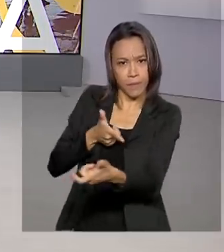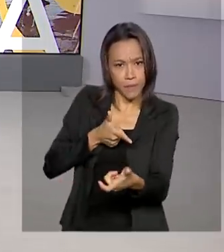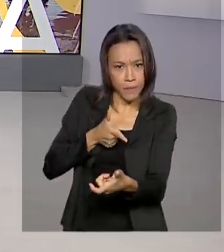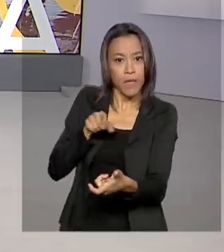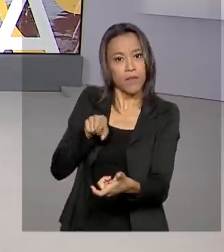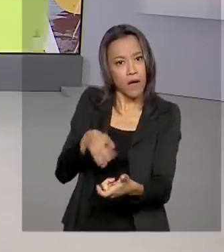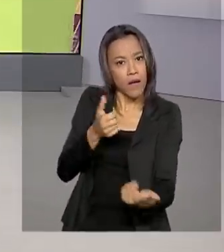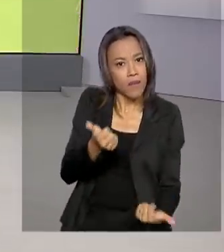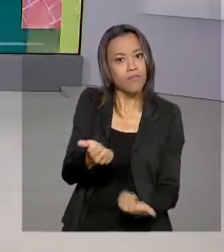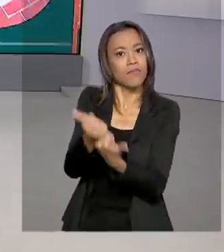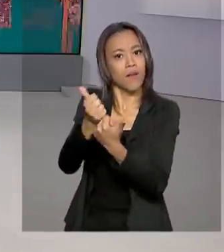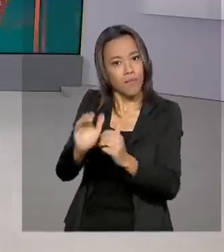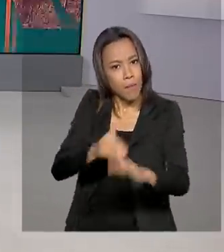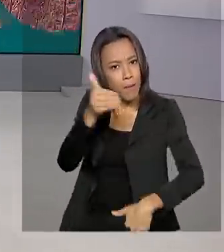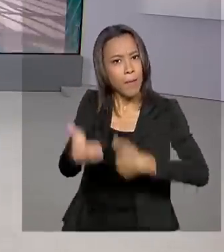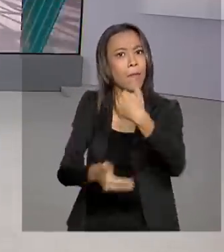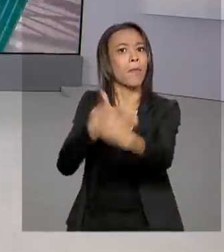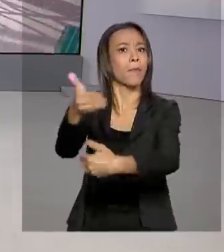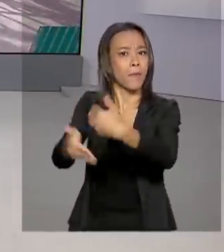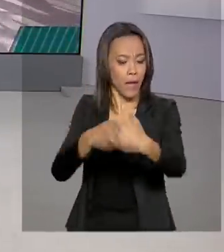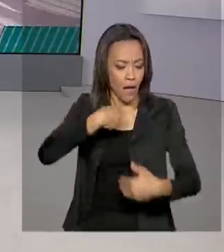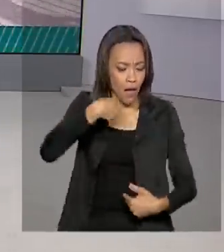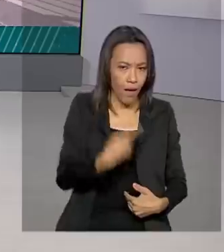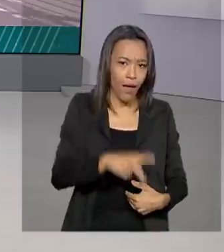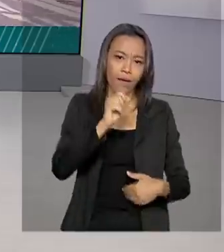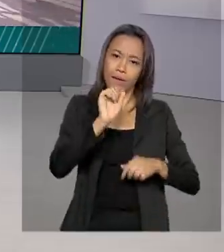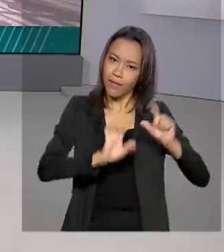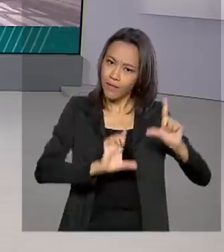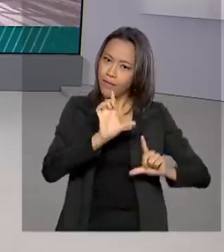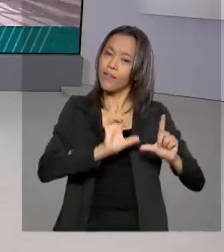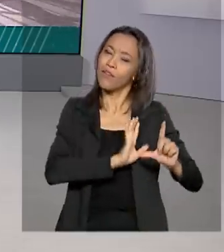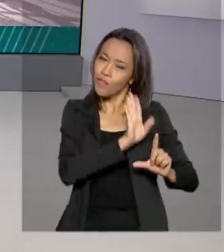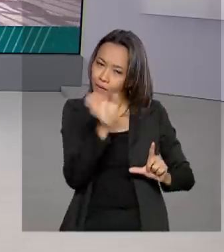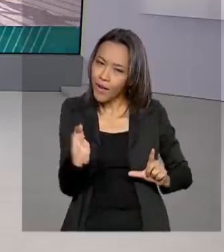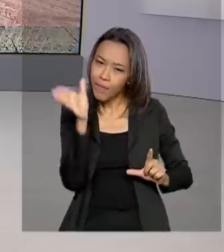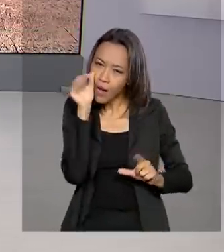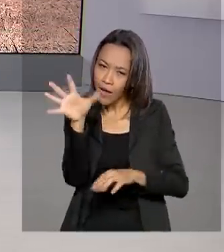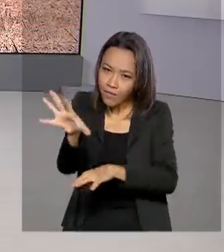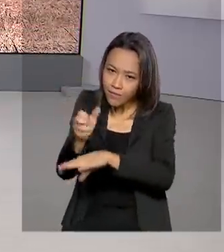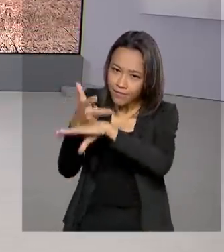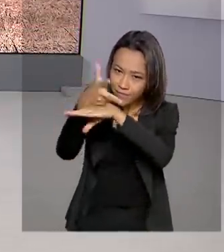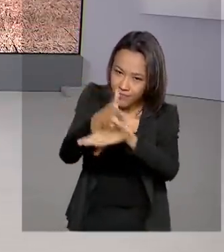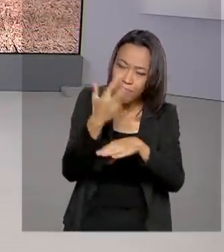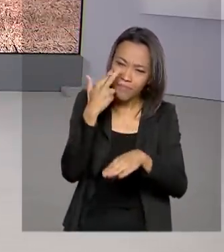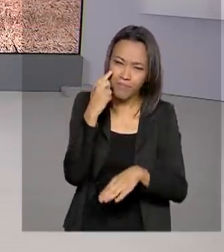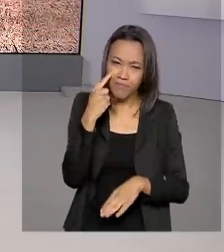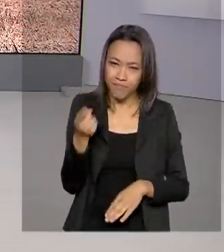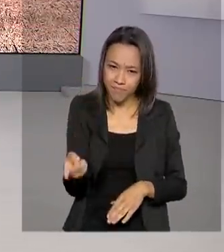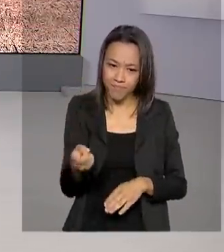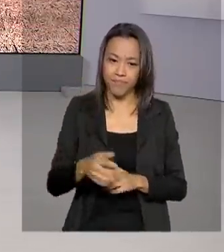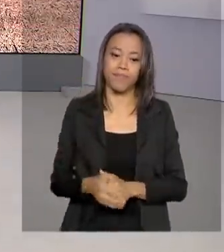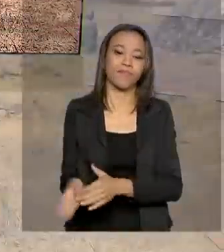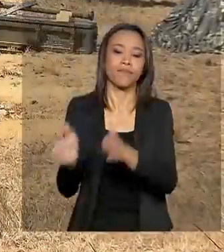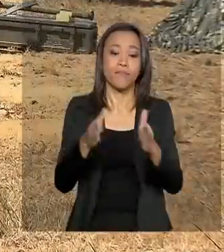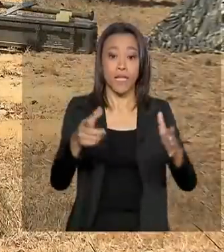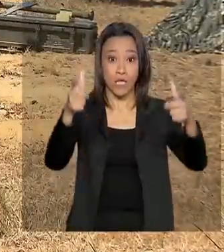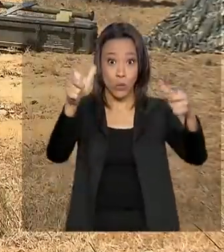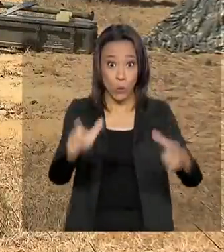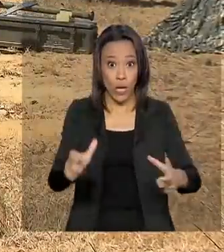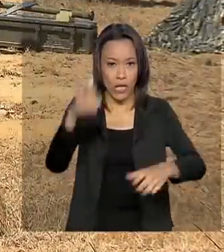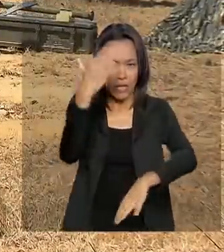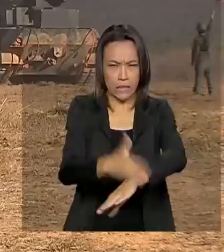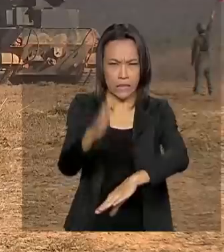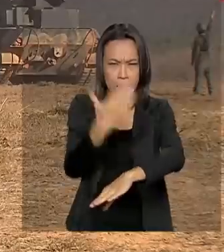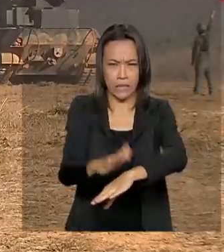operacional dos militares. A nossa equipe foi até lá e acompanhou tudo. Vamos conferir. No maior centro de treinamento